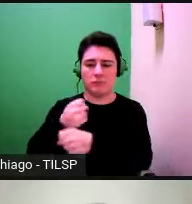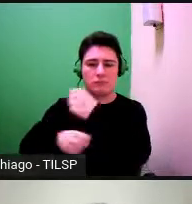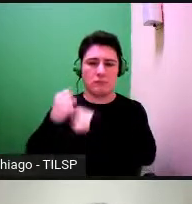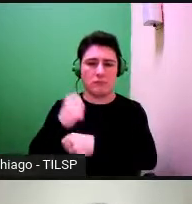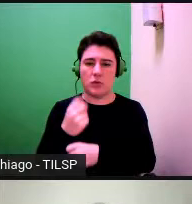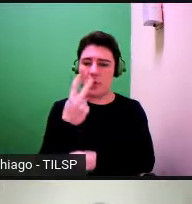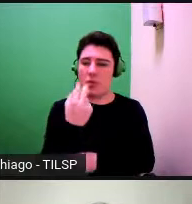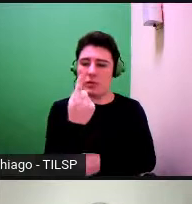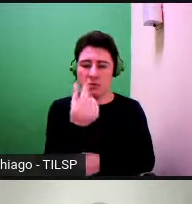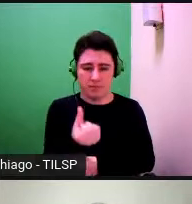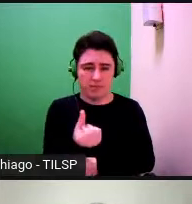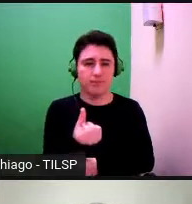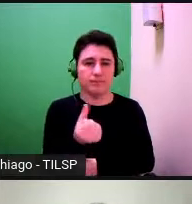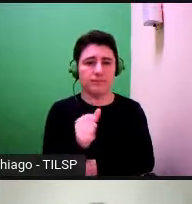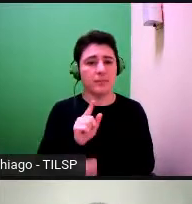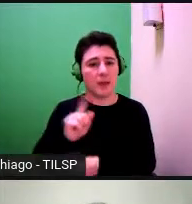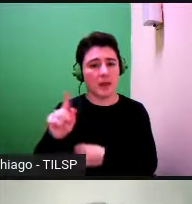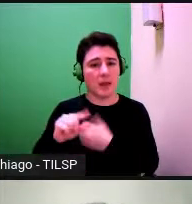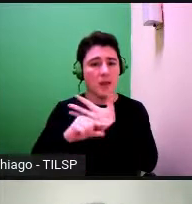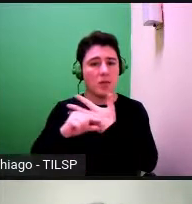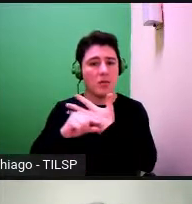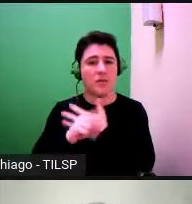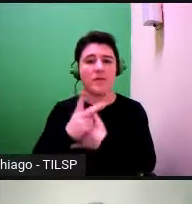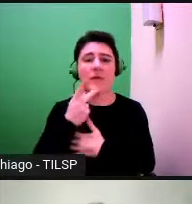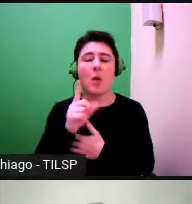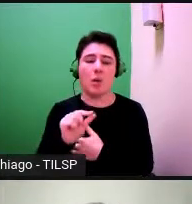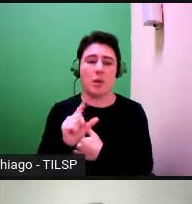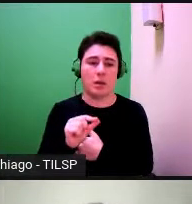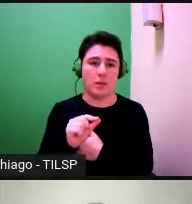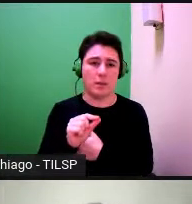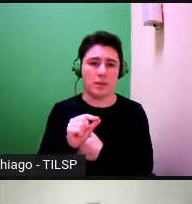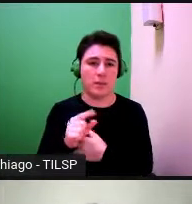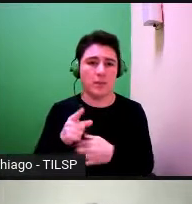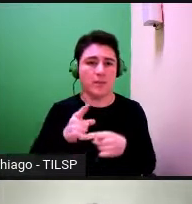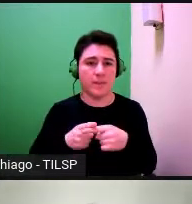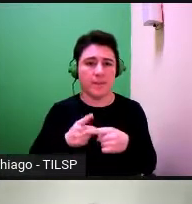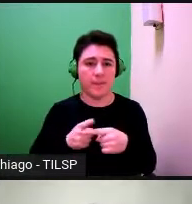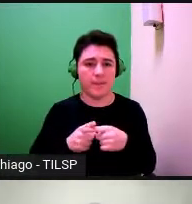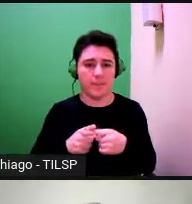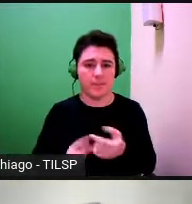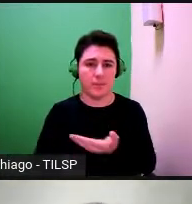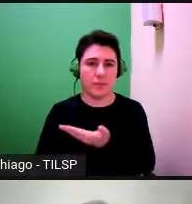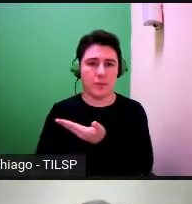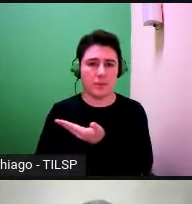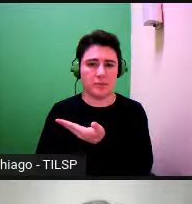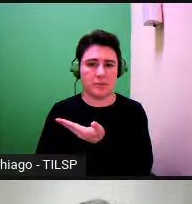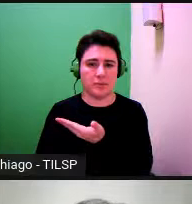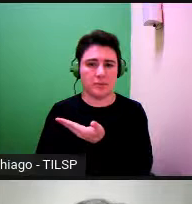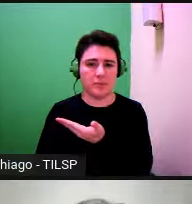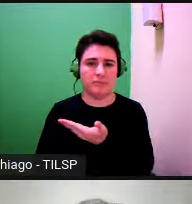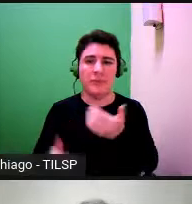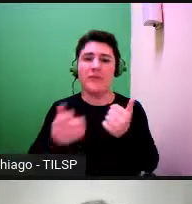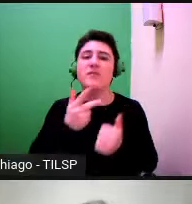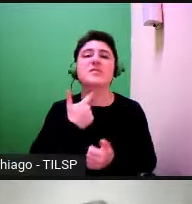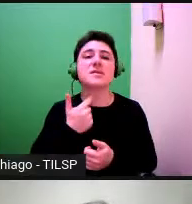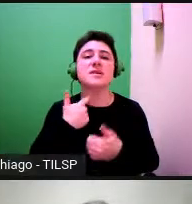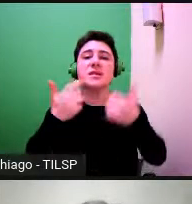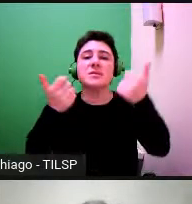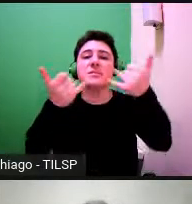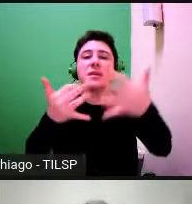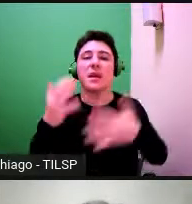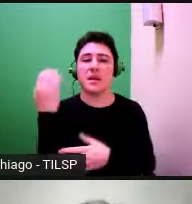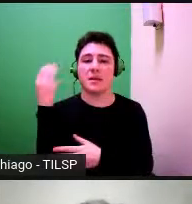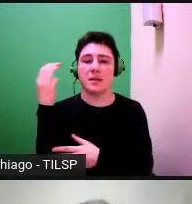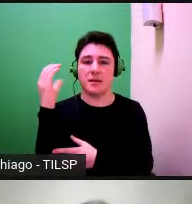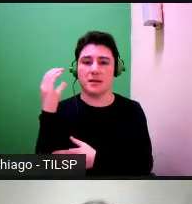estes autores referem, dizem isto, assiste-se ao recuo dessa vontade de explicar a ciência que prevalencia